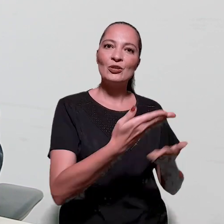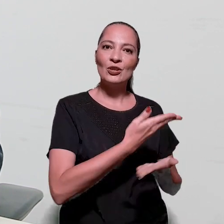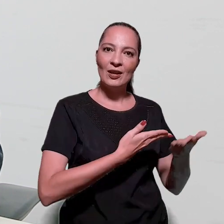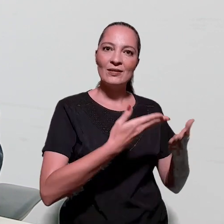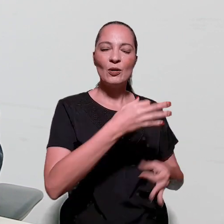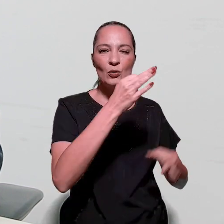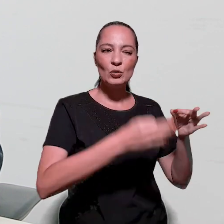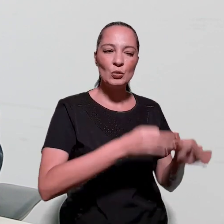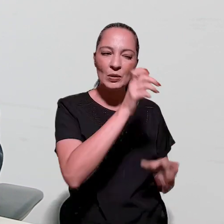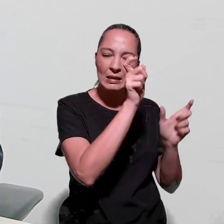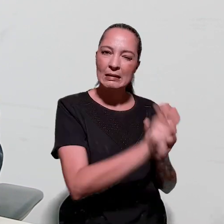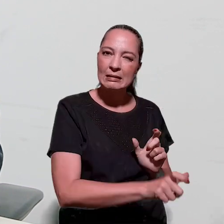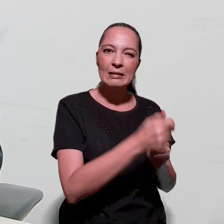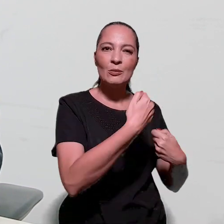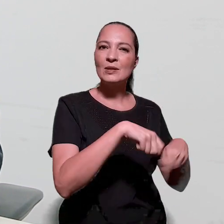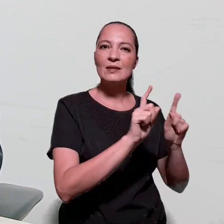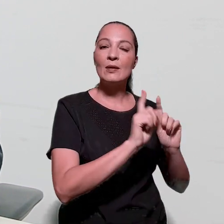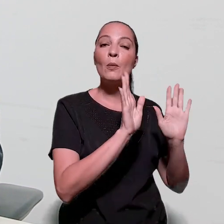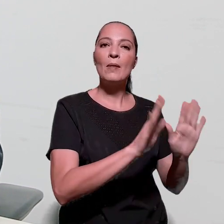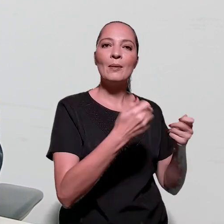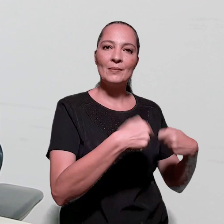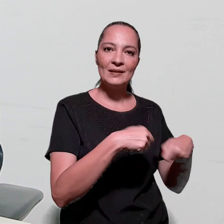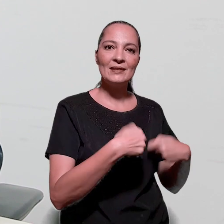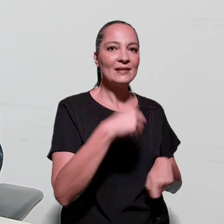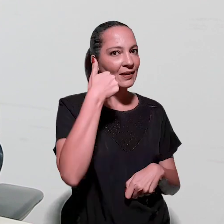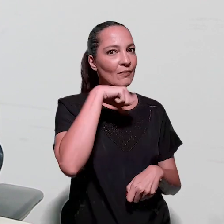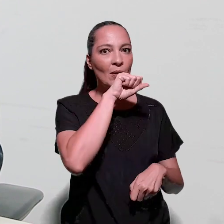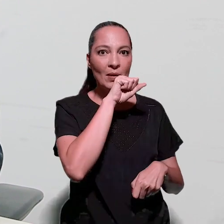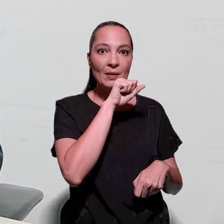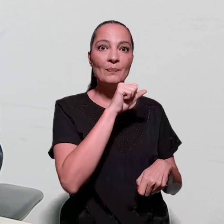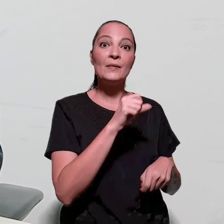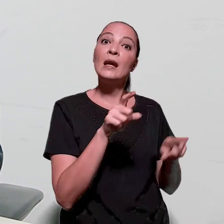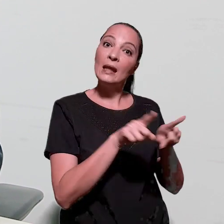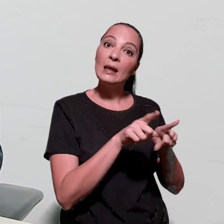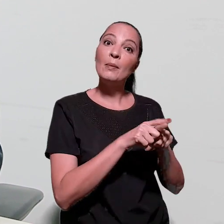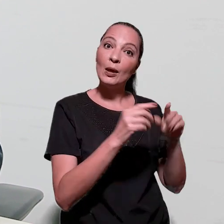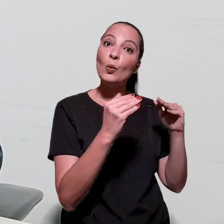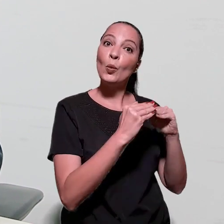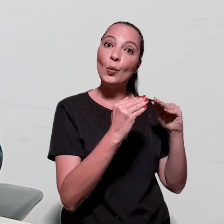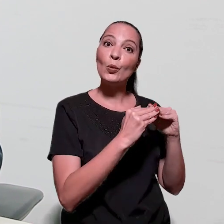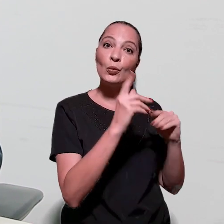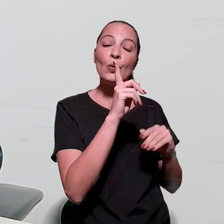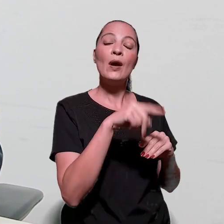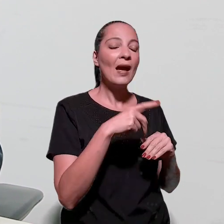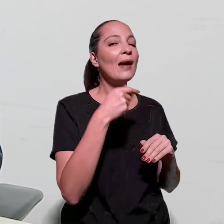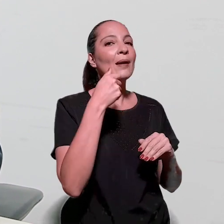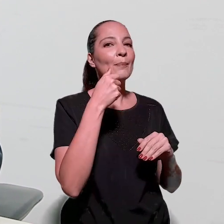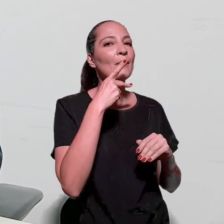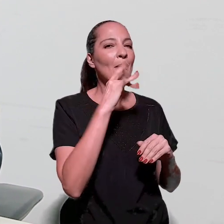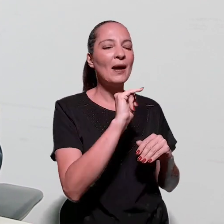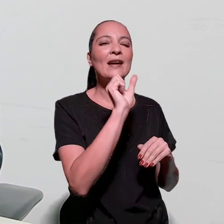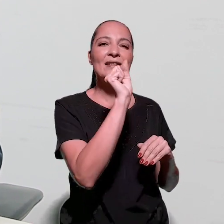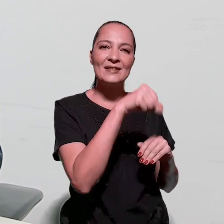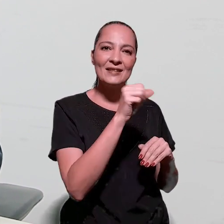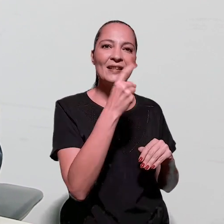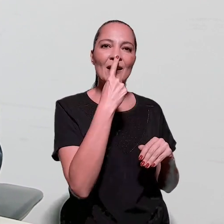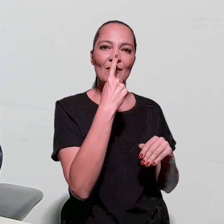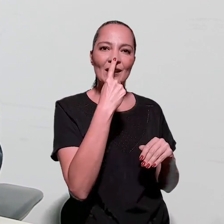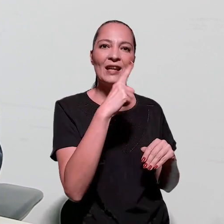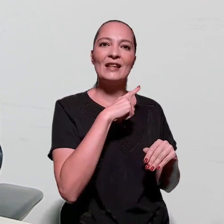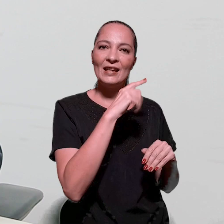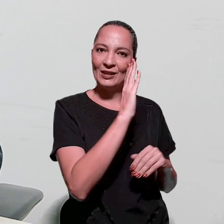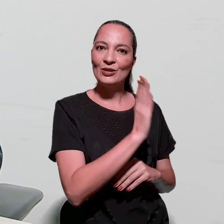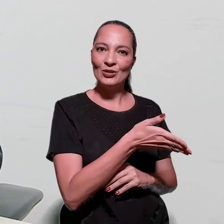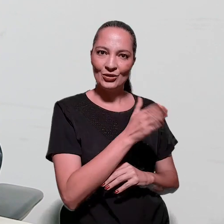contou com a participação da genitora e que também manifestou e reconheceu a paternidade sócio-afetiva do